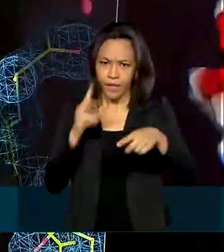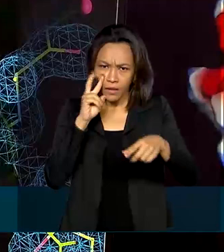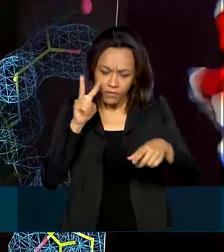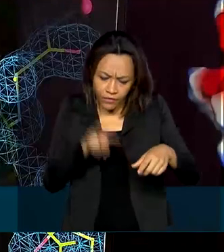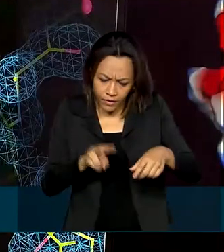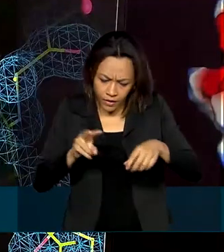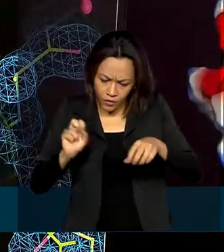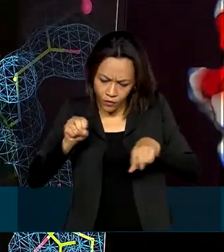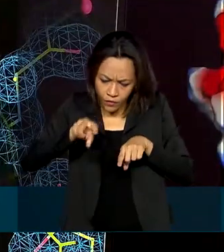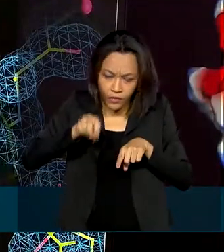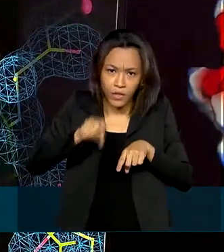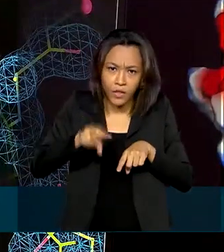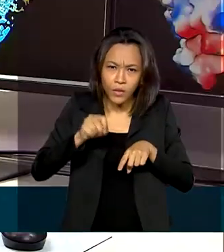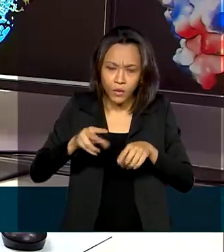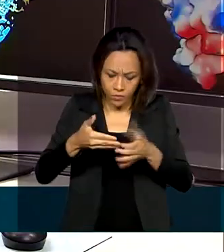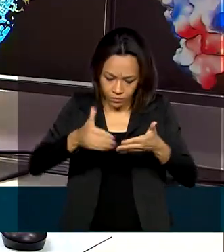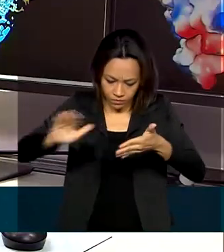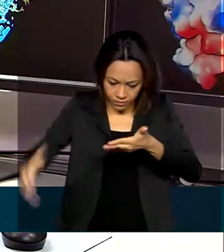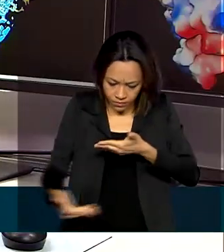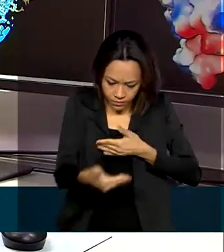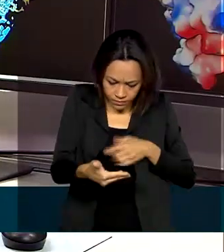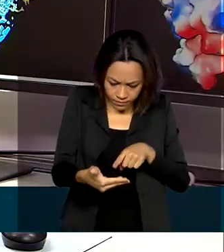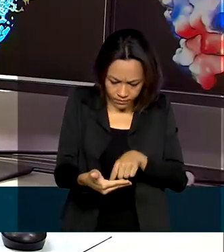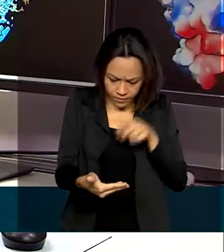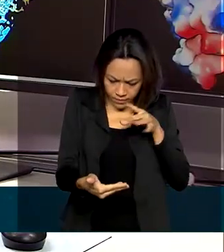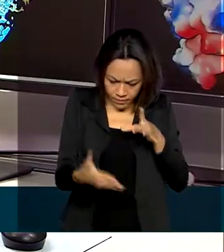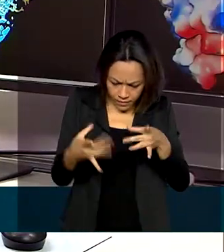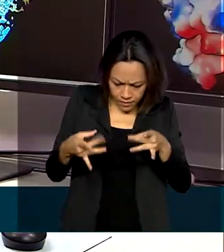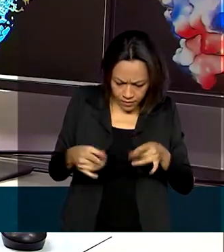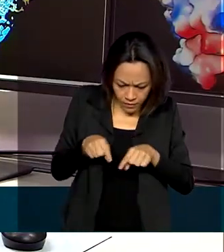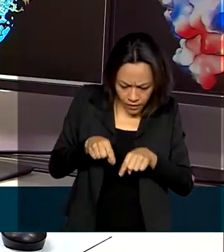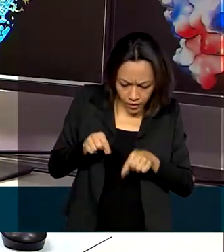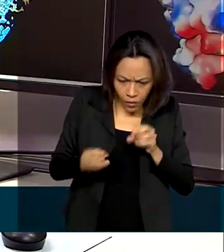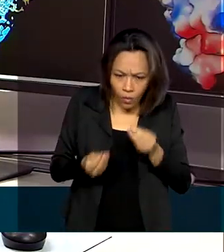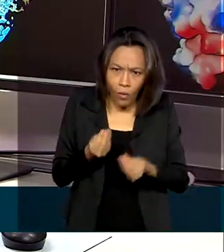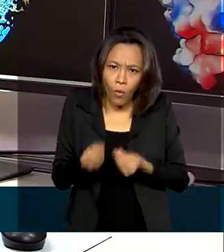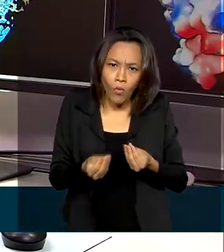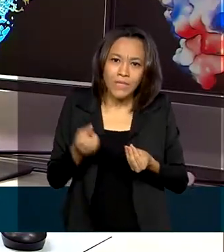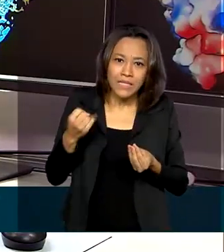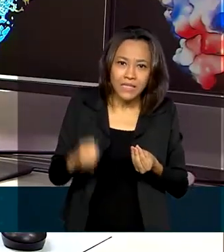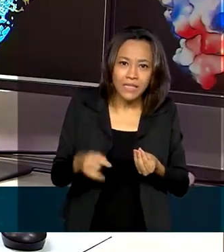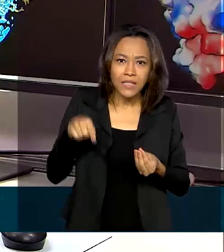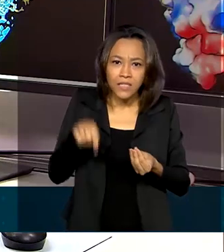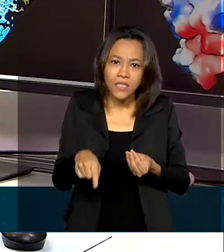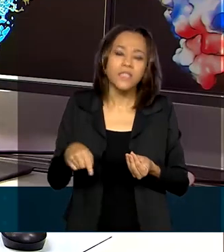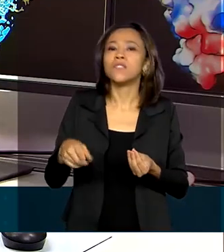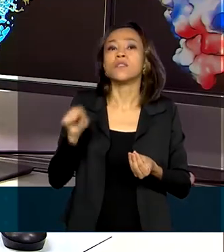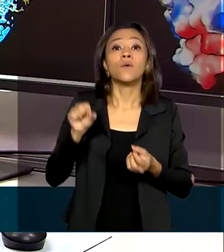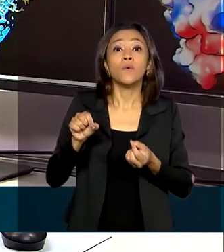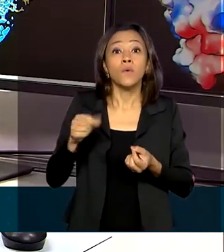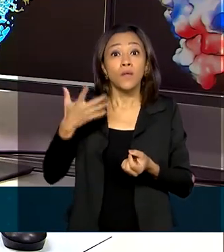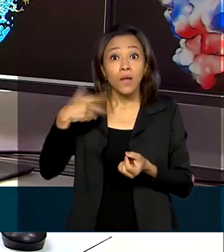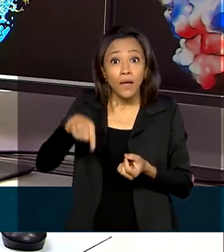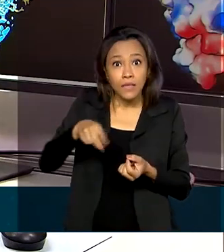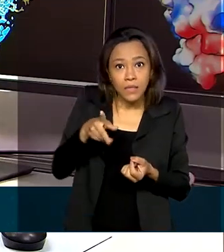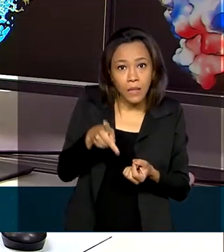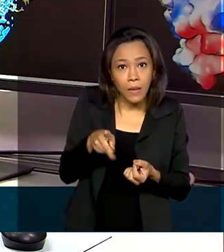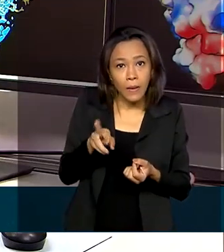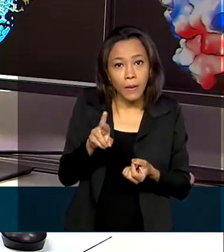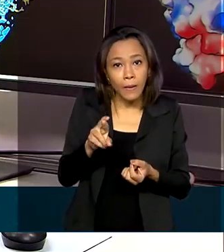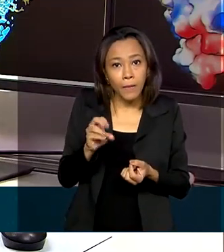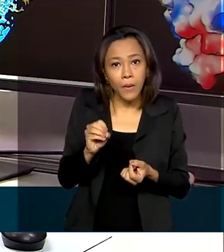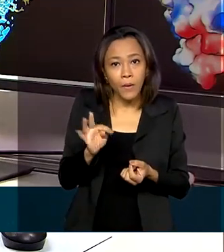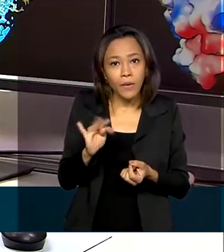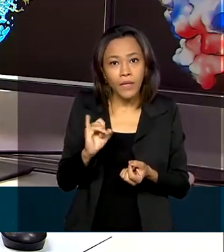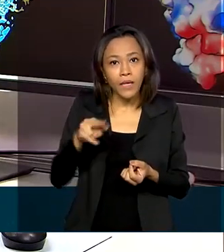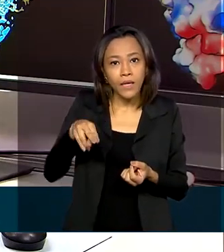do vírus, para o ciclo de vida do vírus. Então, se a gente conseguir interromper as funções dessas proteínas, possivelmente a gente consegue interromper